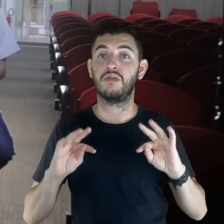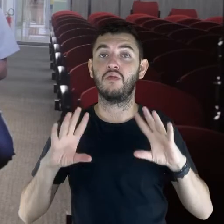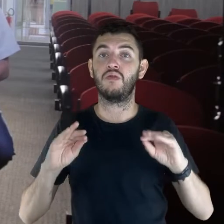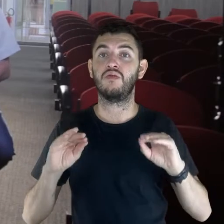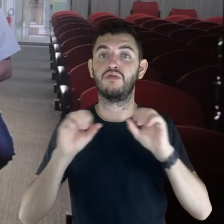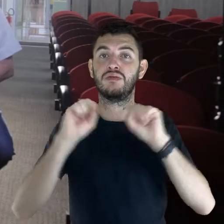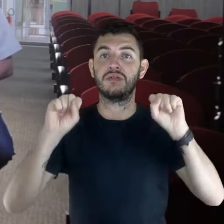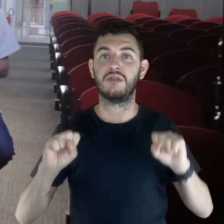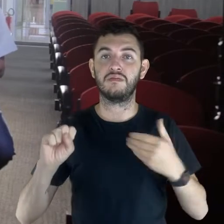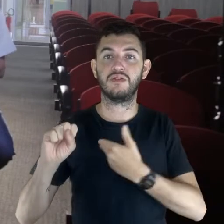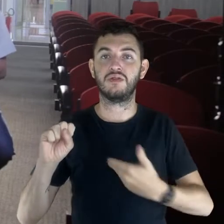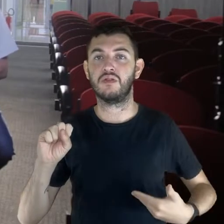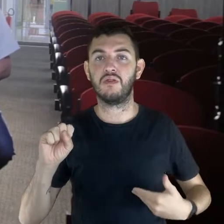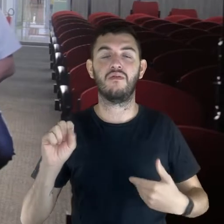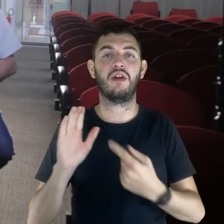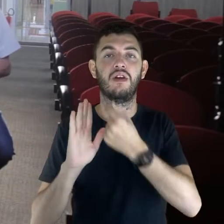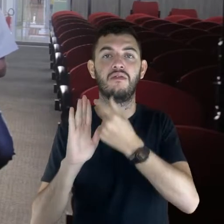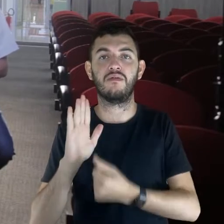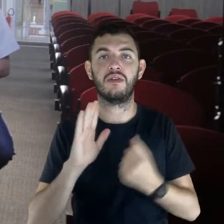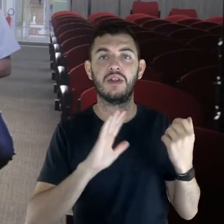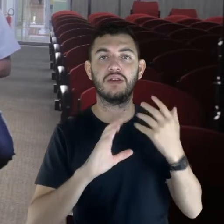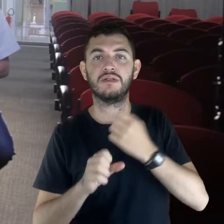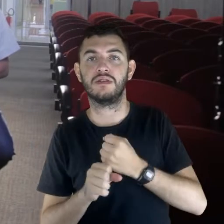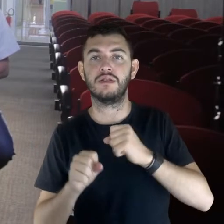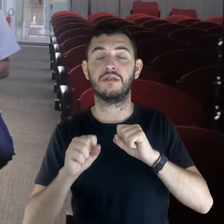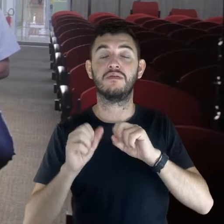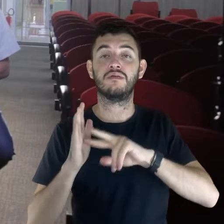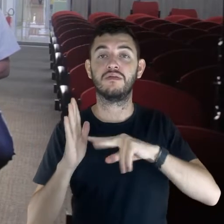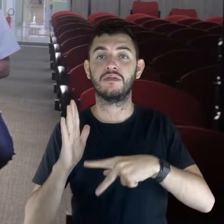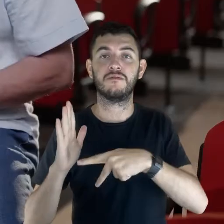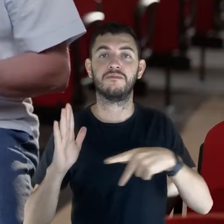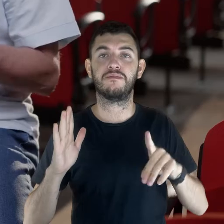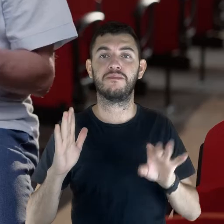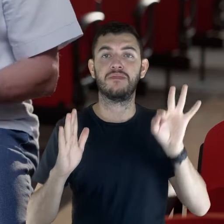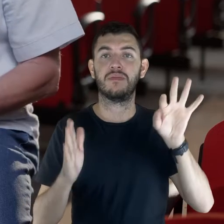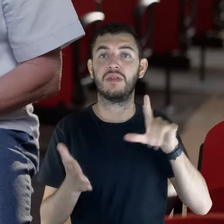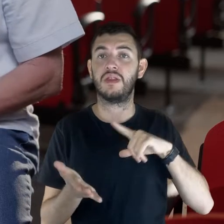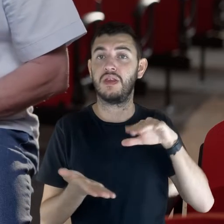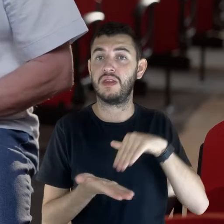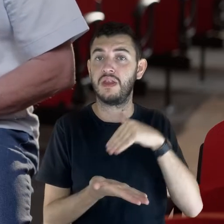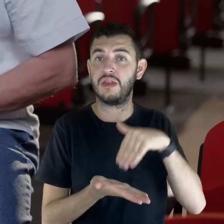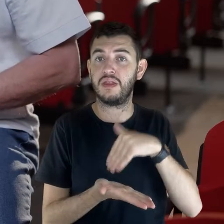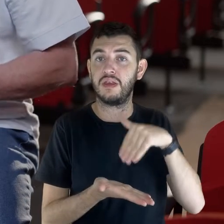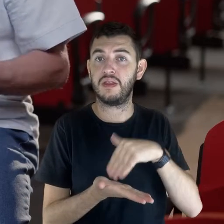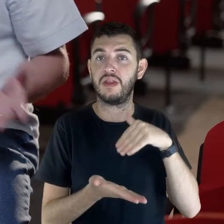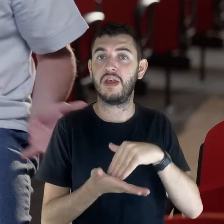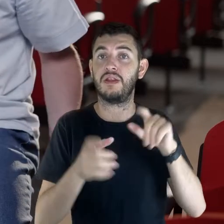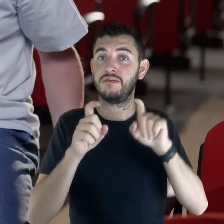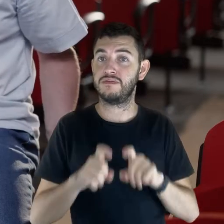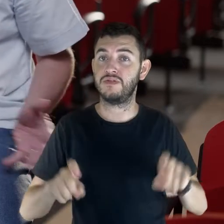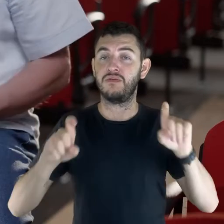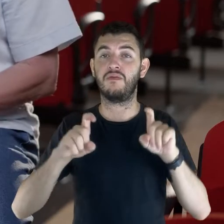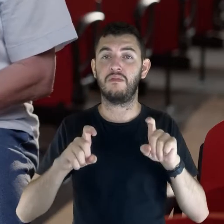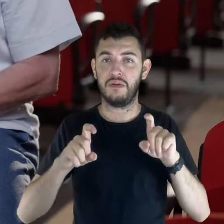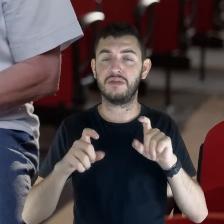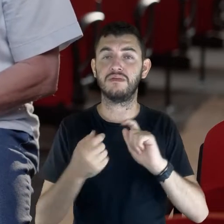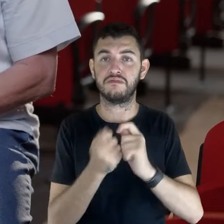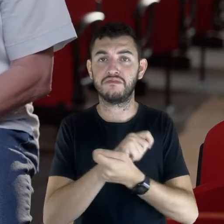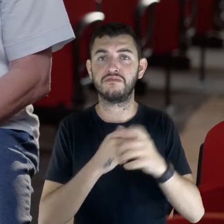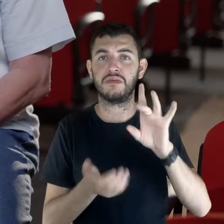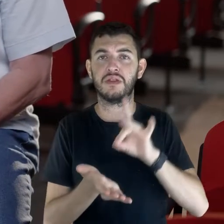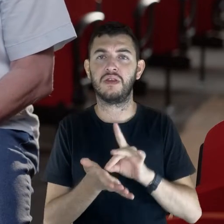de convênio é acessado. Todo o sistema financeiro, todo o sistema administrativo do sindicato passa pela